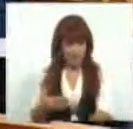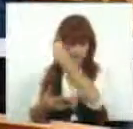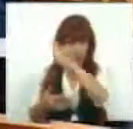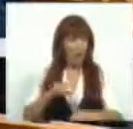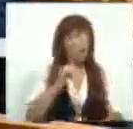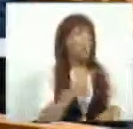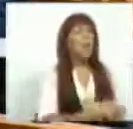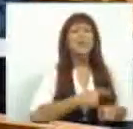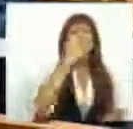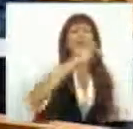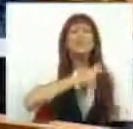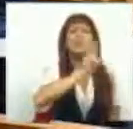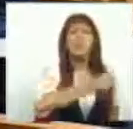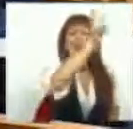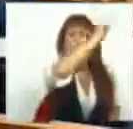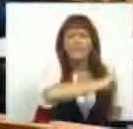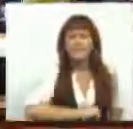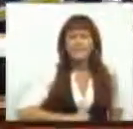ou os interesses dos portugueses?